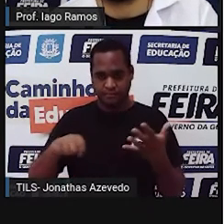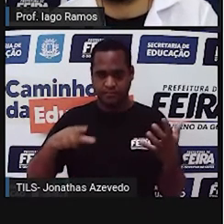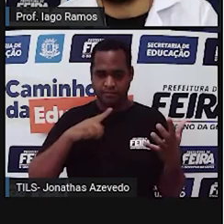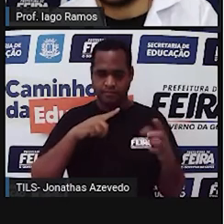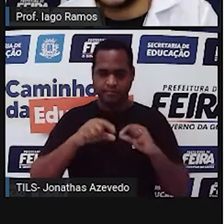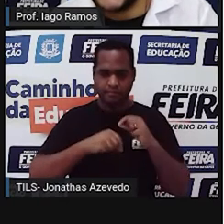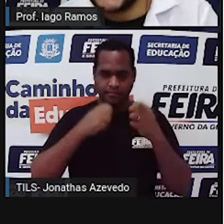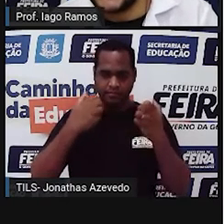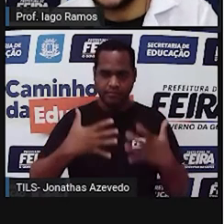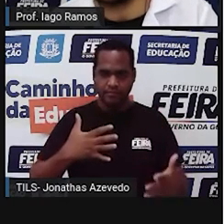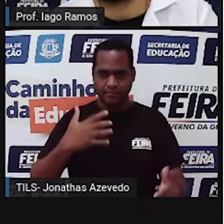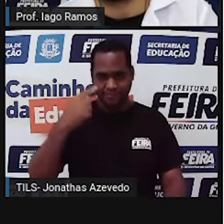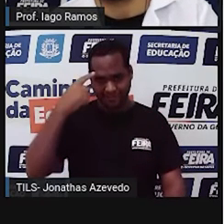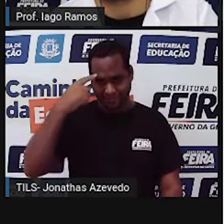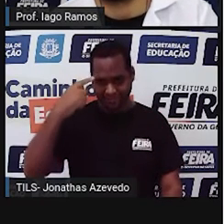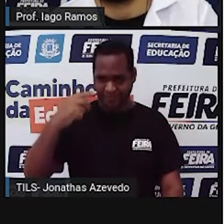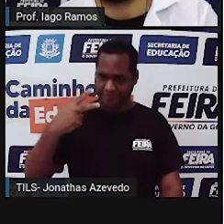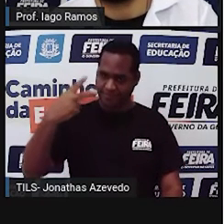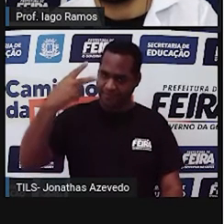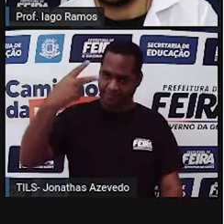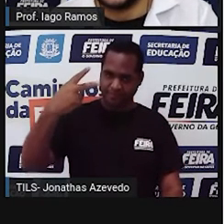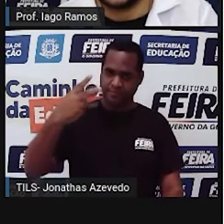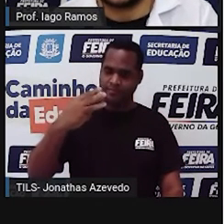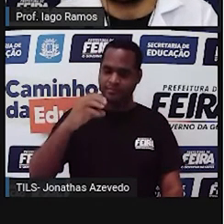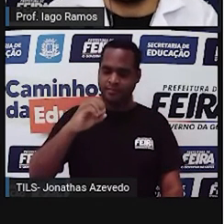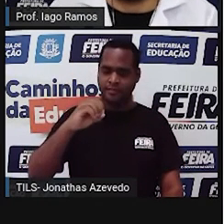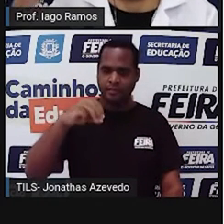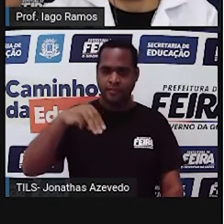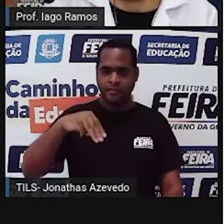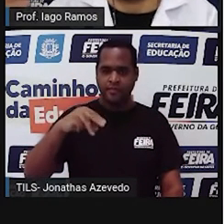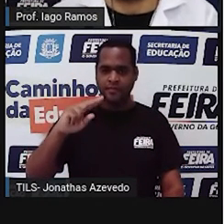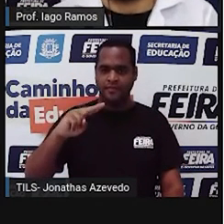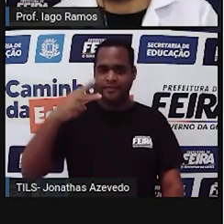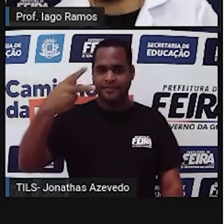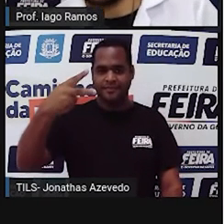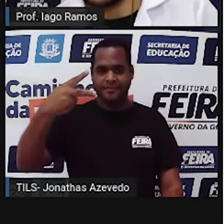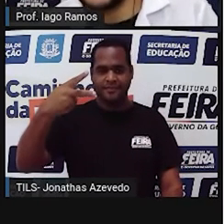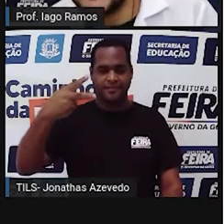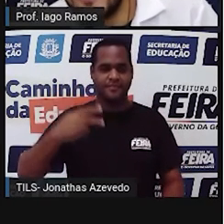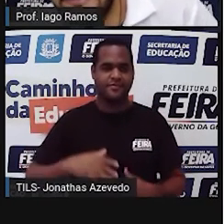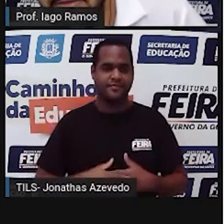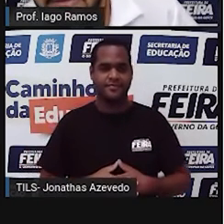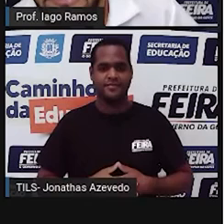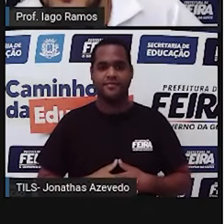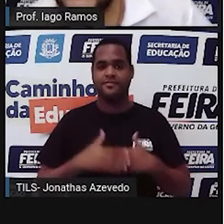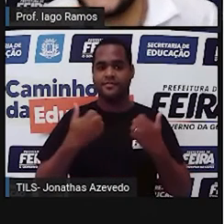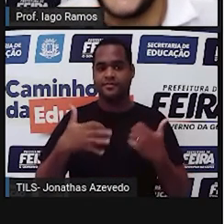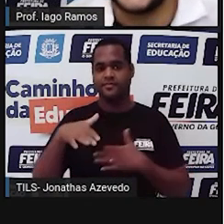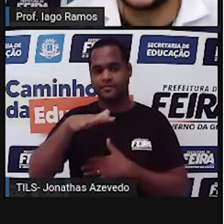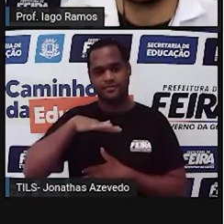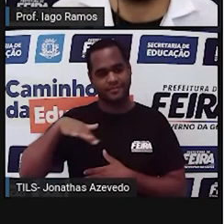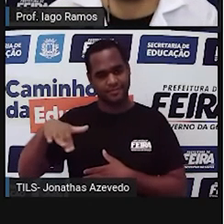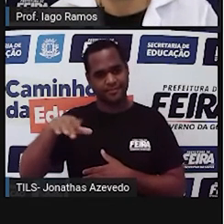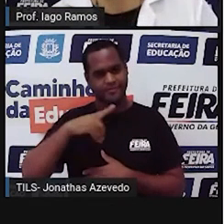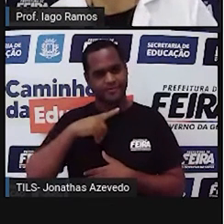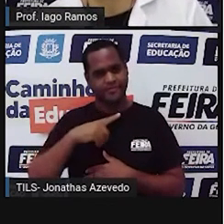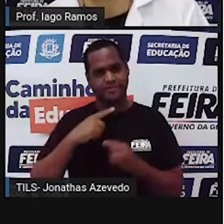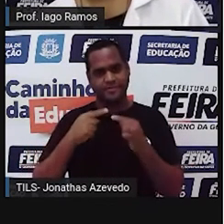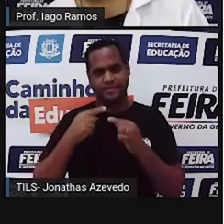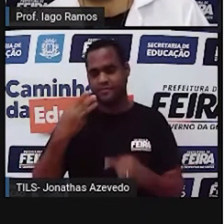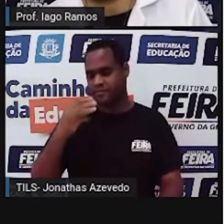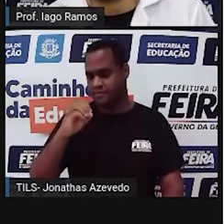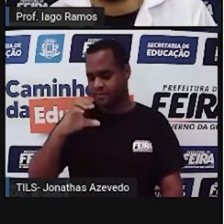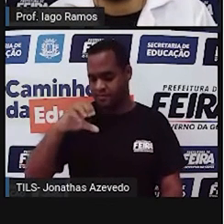de potenciação, né? É ela elevado ao quadrado. Então a área desse retângulo tá dando 30 centímetros